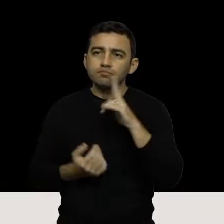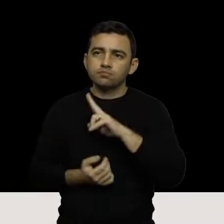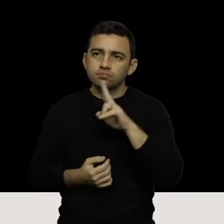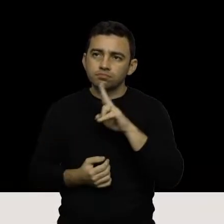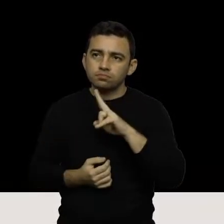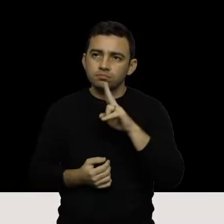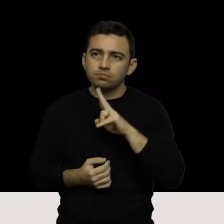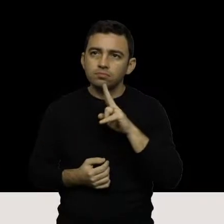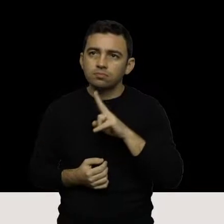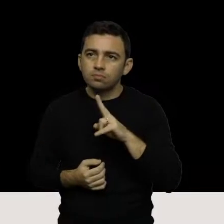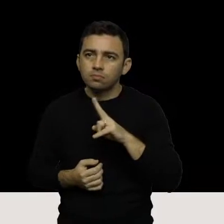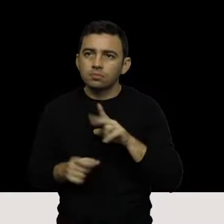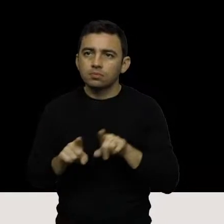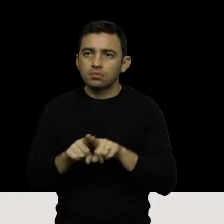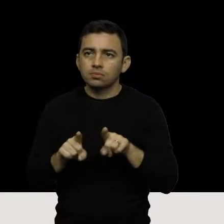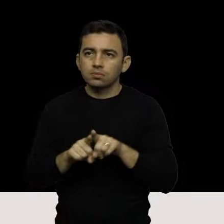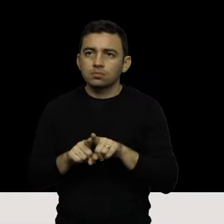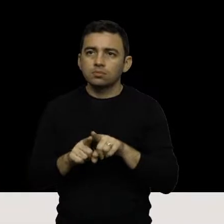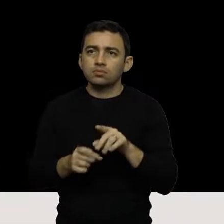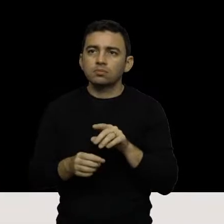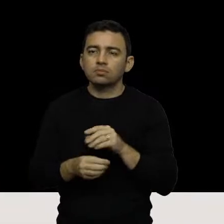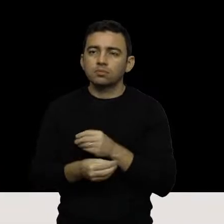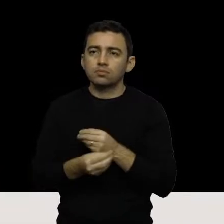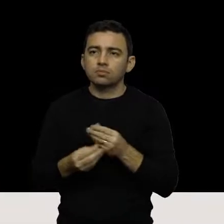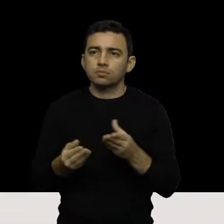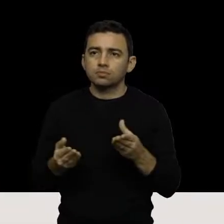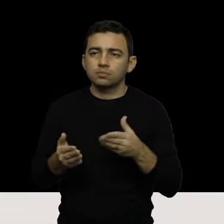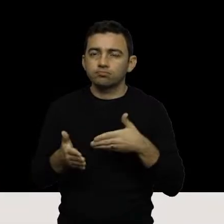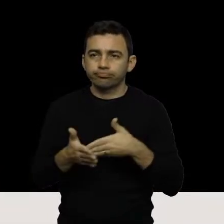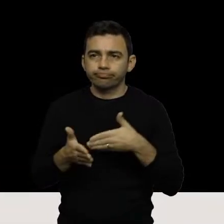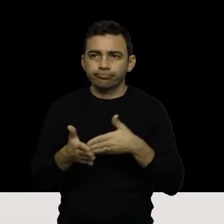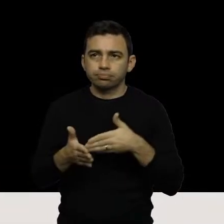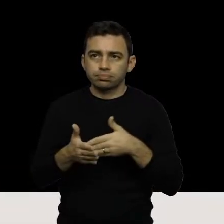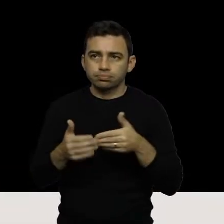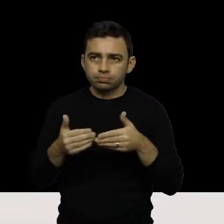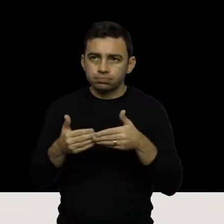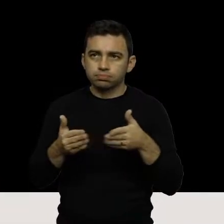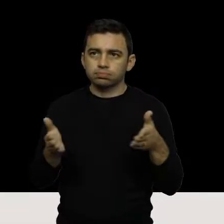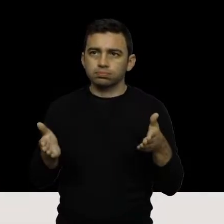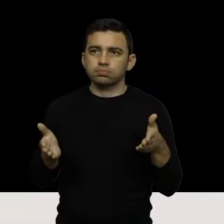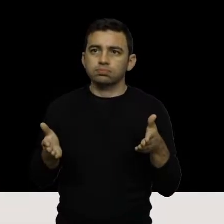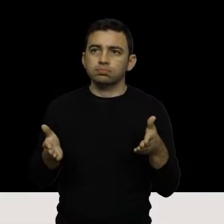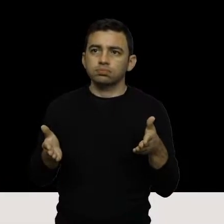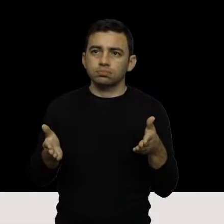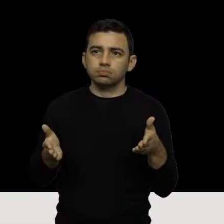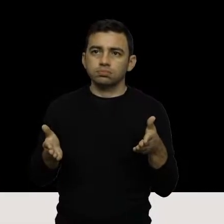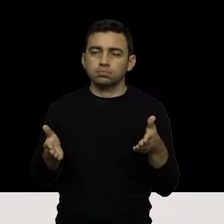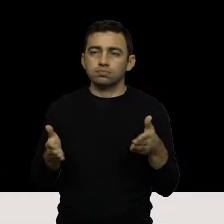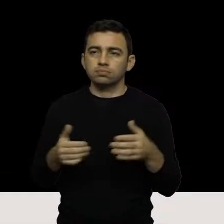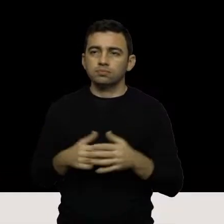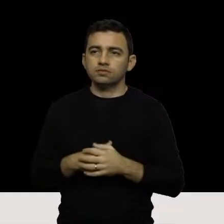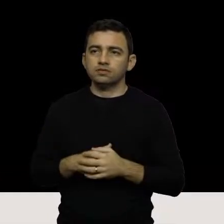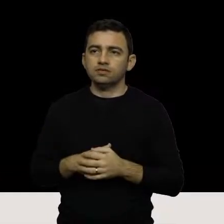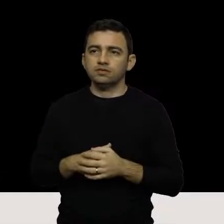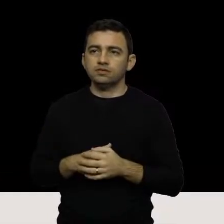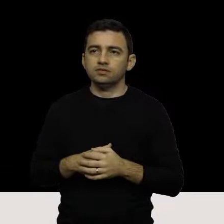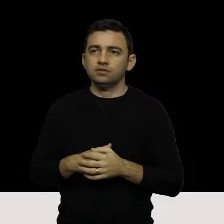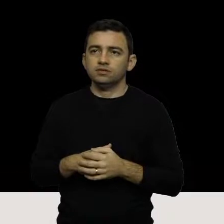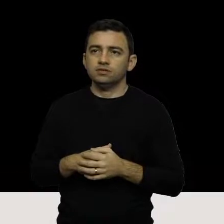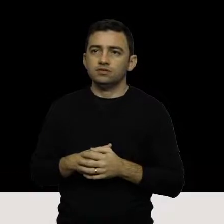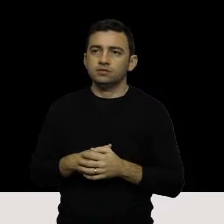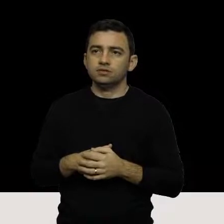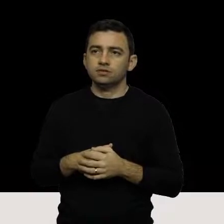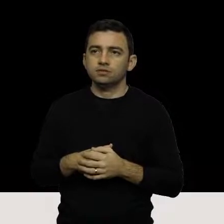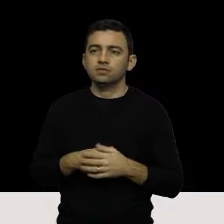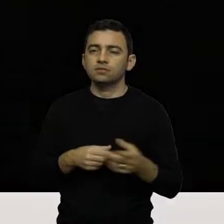e desobstrução e recondicionamento na